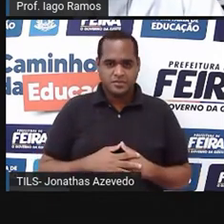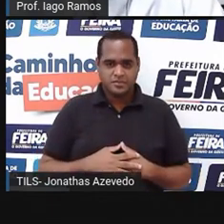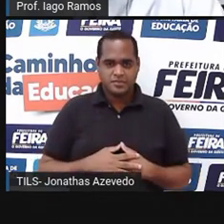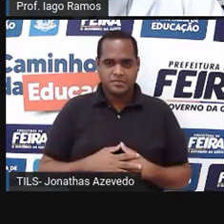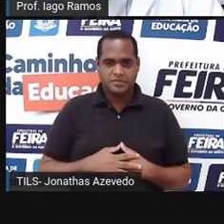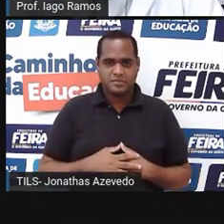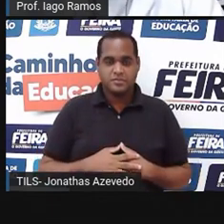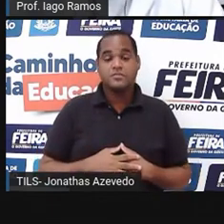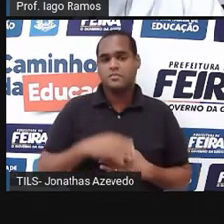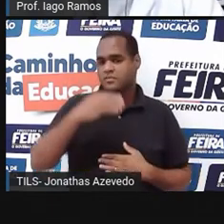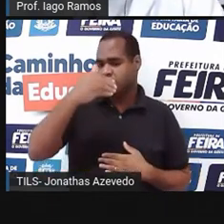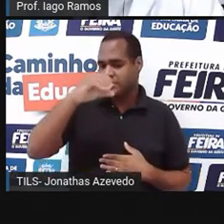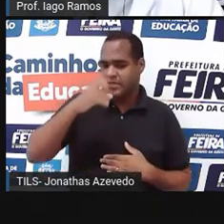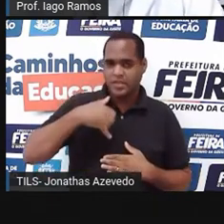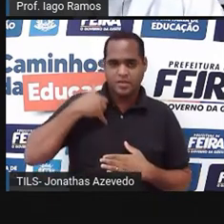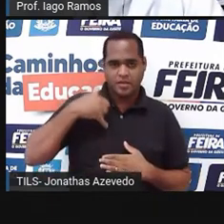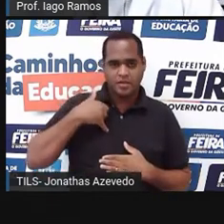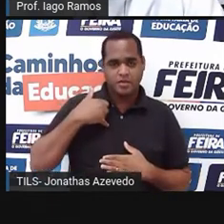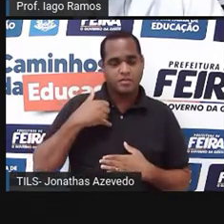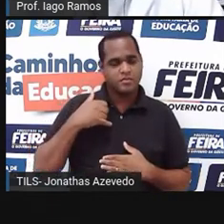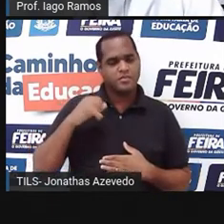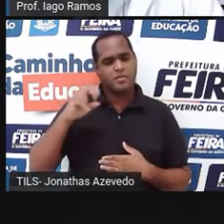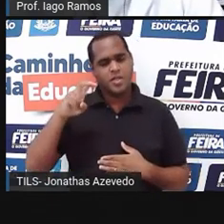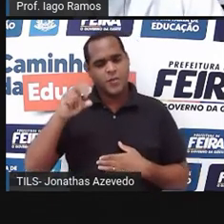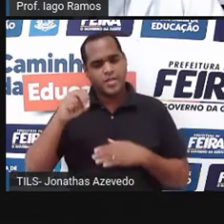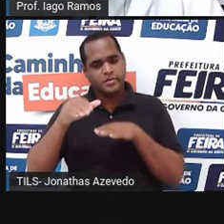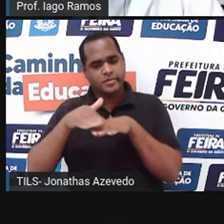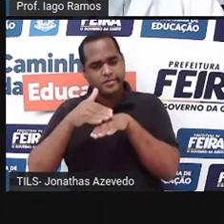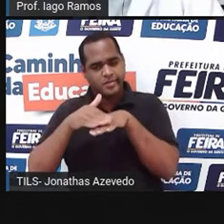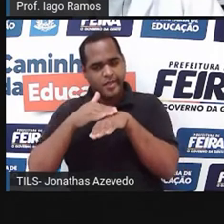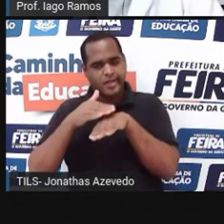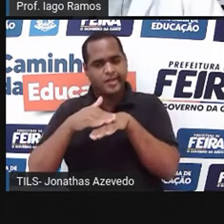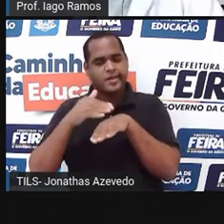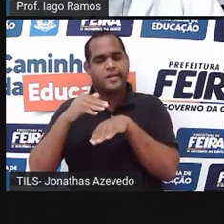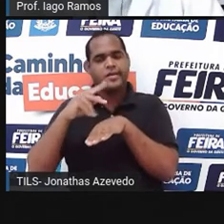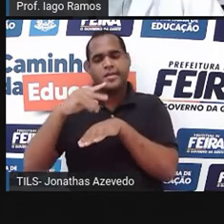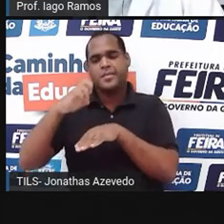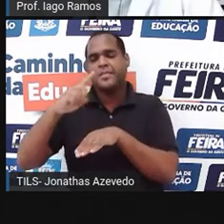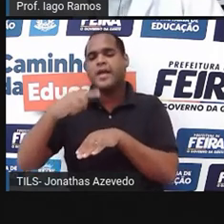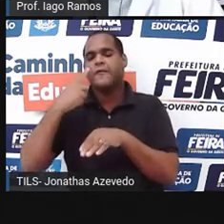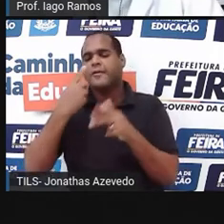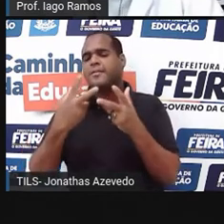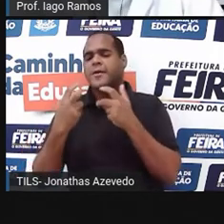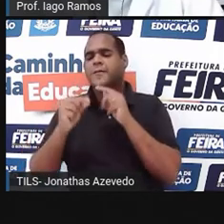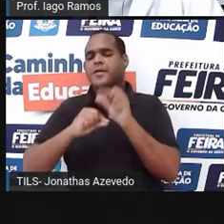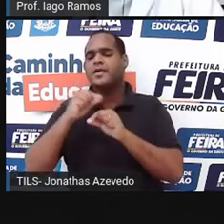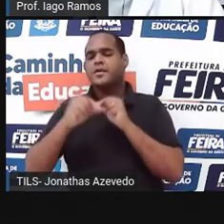ali, ó. 10 anos na idade, 50 o número do calçado. E aí a gente percebe o quê?